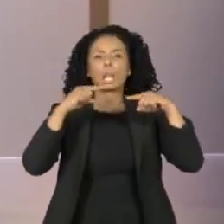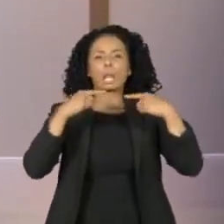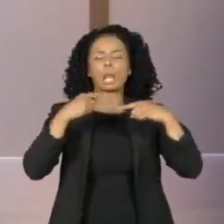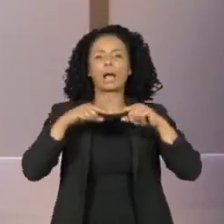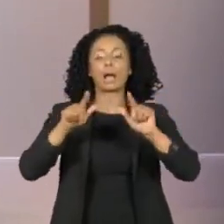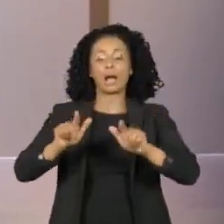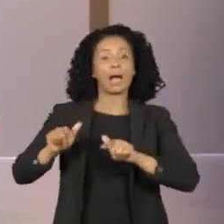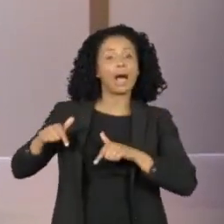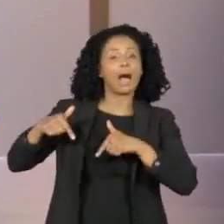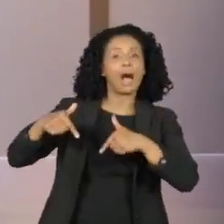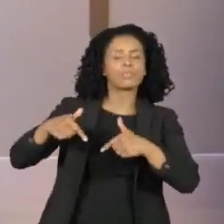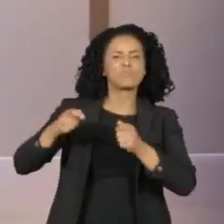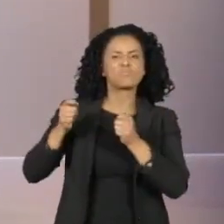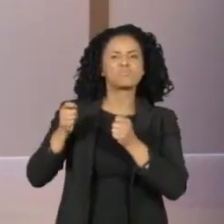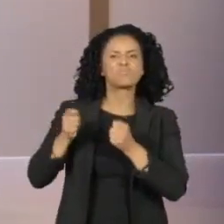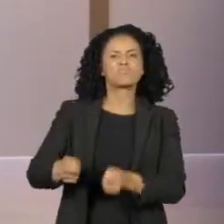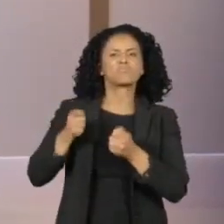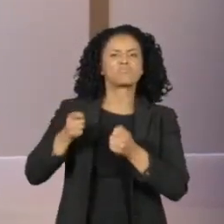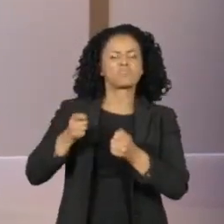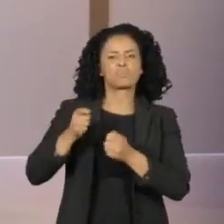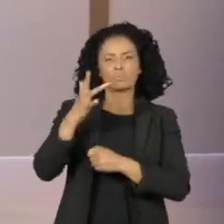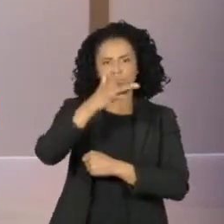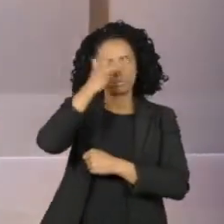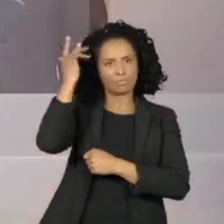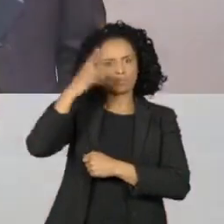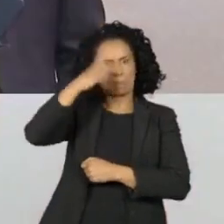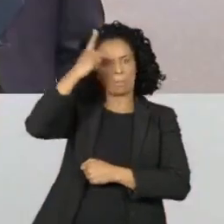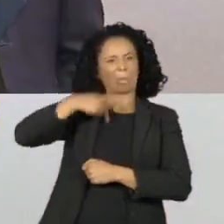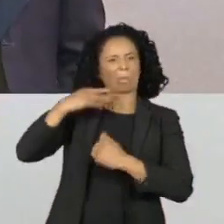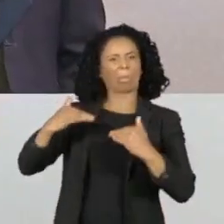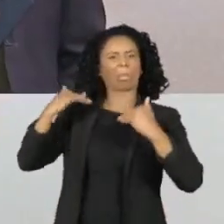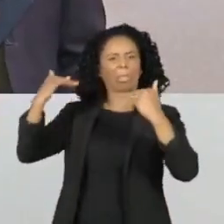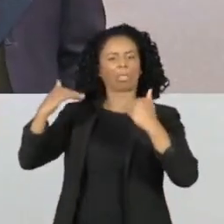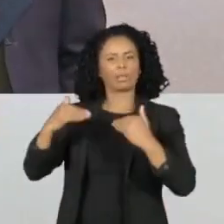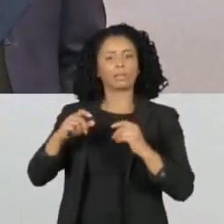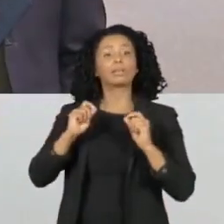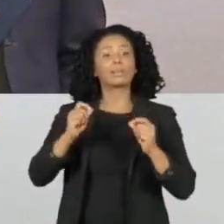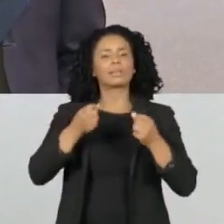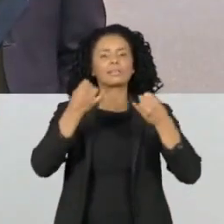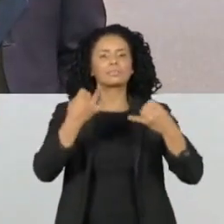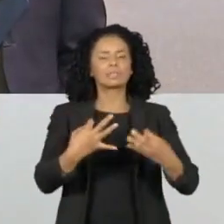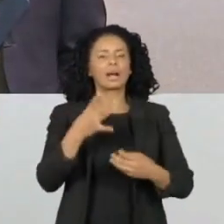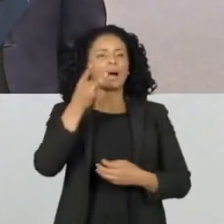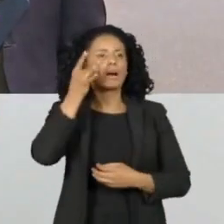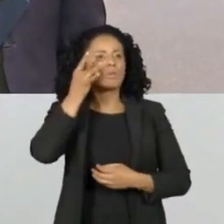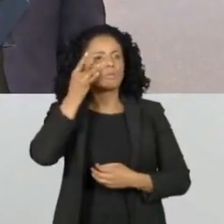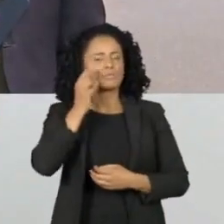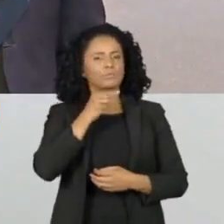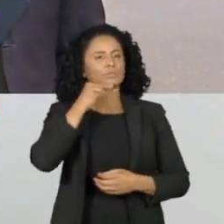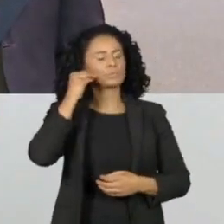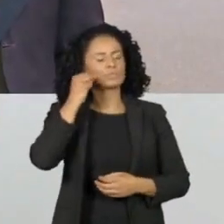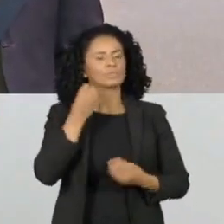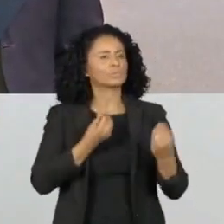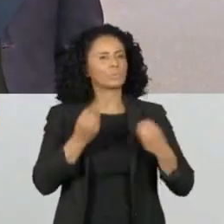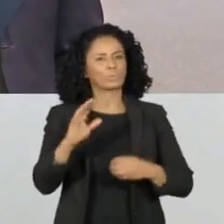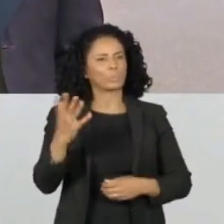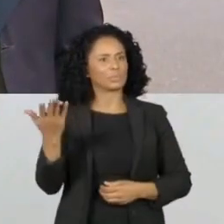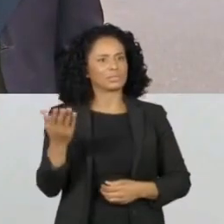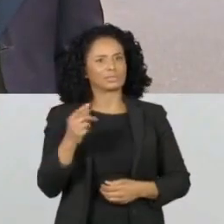autoritárias de verdadeiros tiranos. Quem conta tudo para a gente ao vivo, agora o repórter Luiz Turati. Luiz.